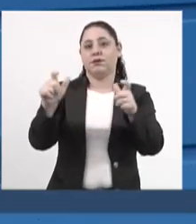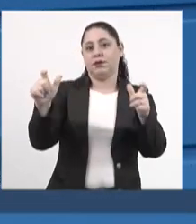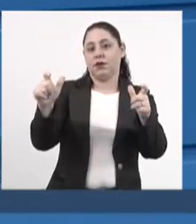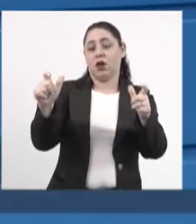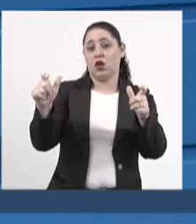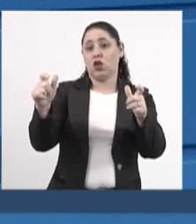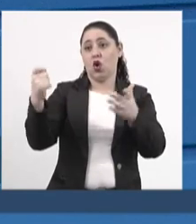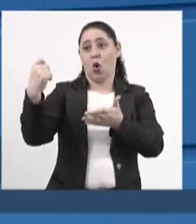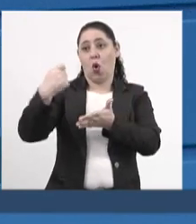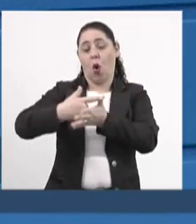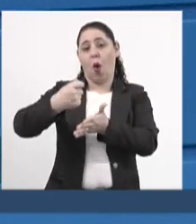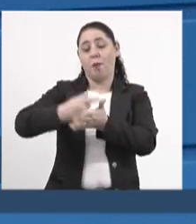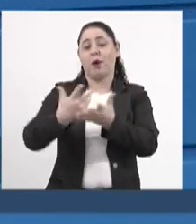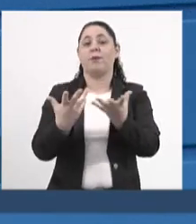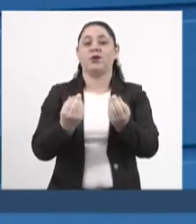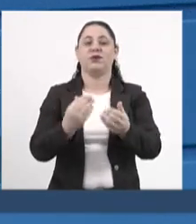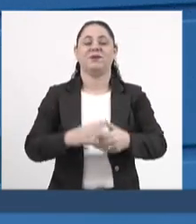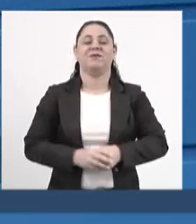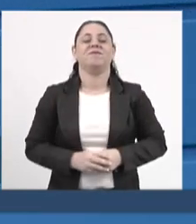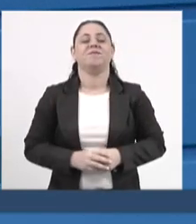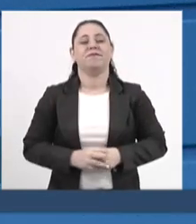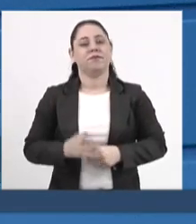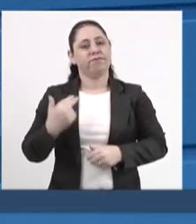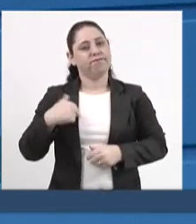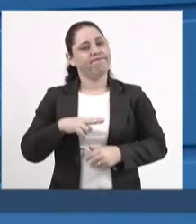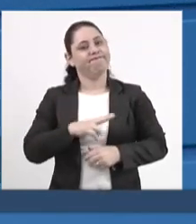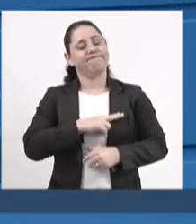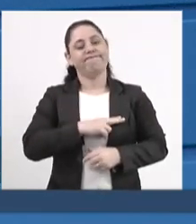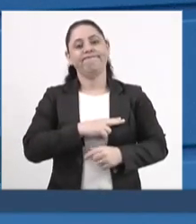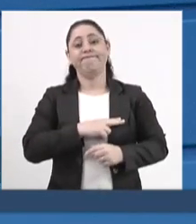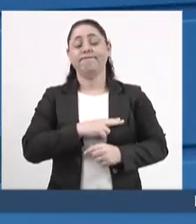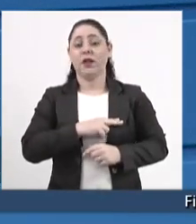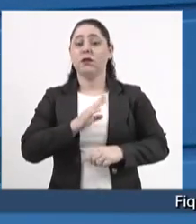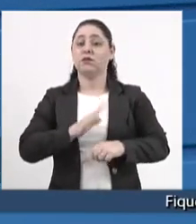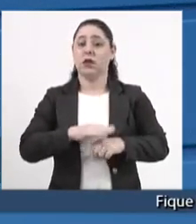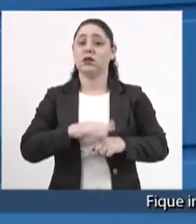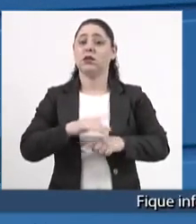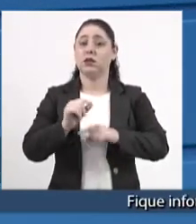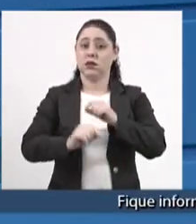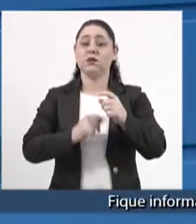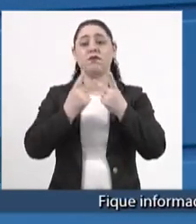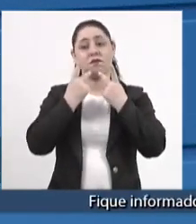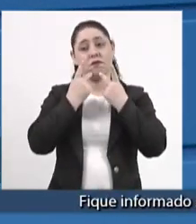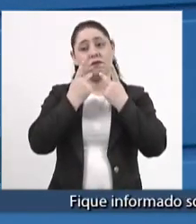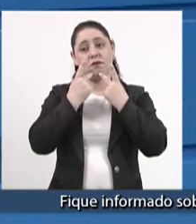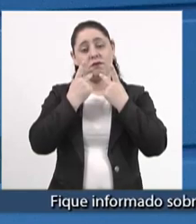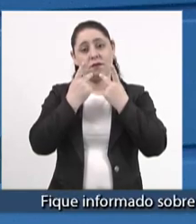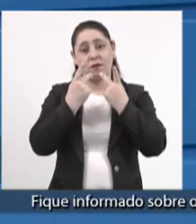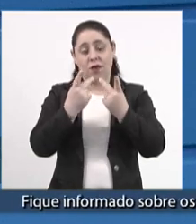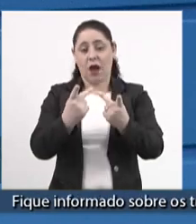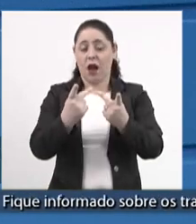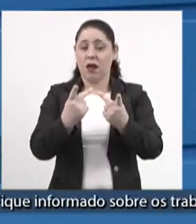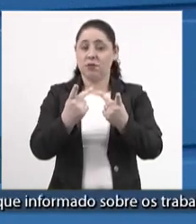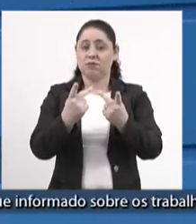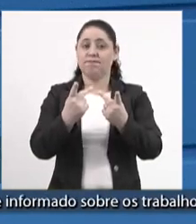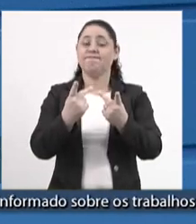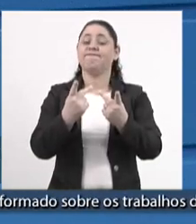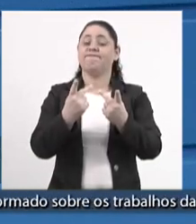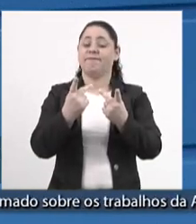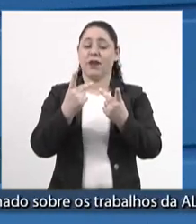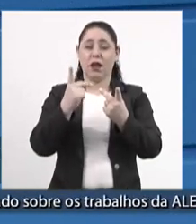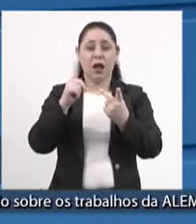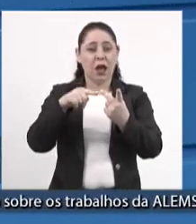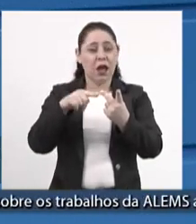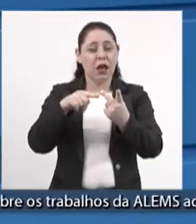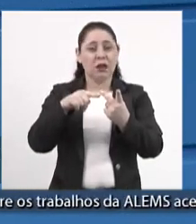consumidores. Então, para nós, por mais que se fale, a lógica gera,